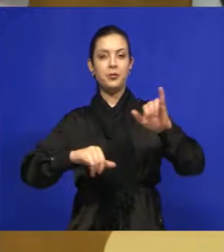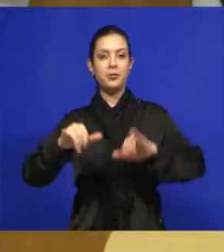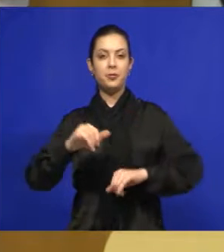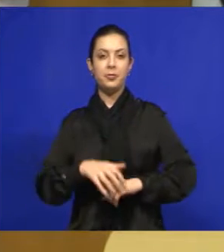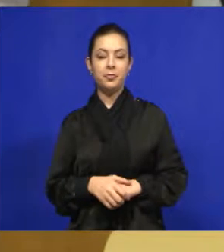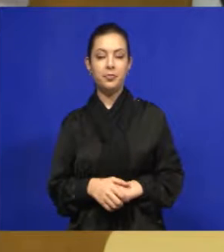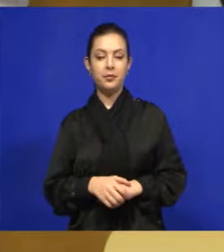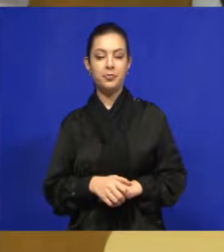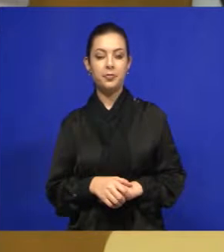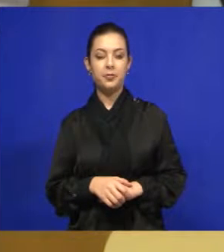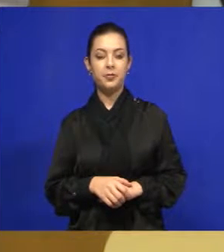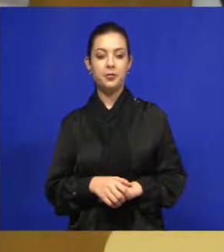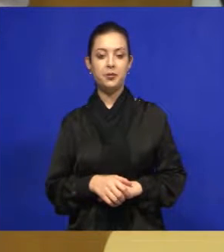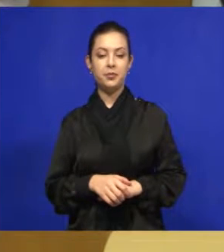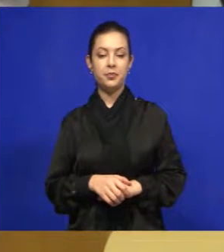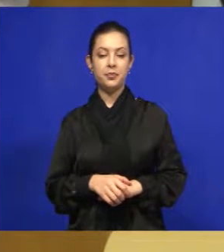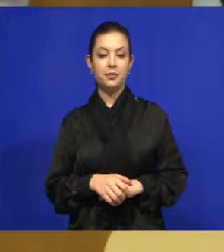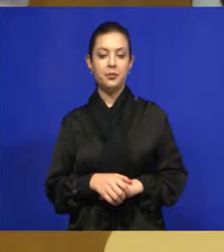momento...